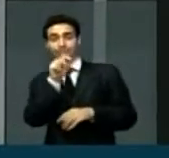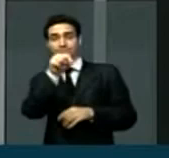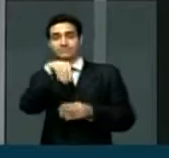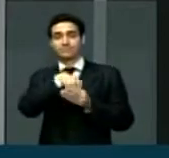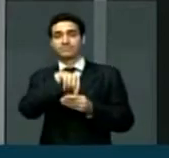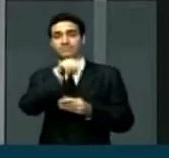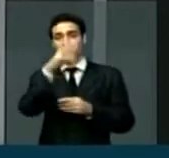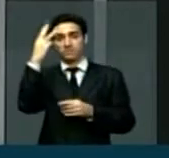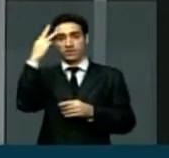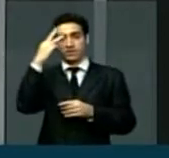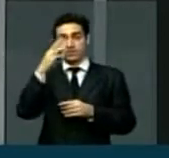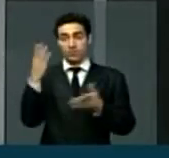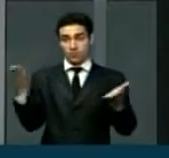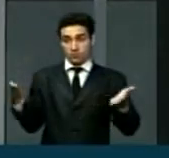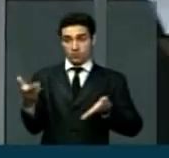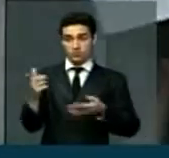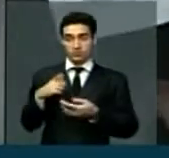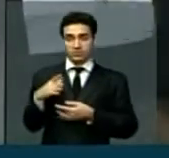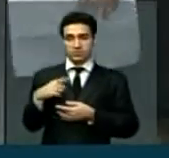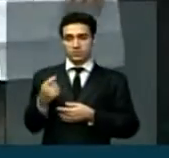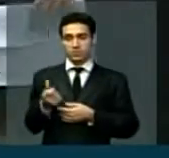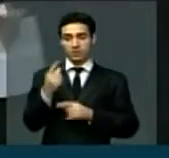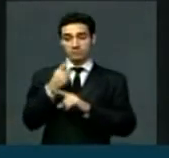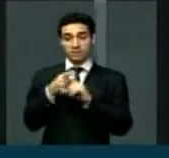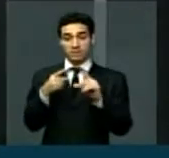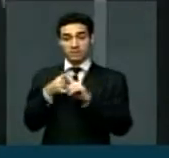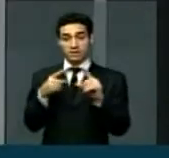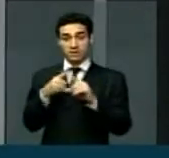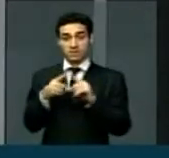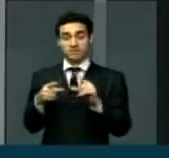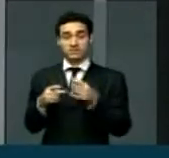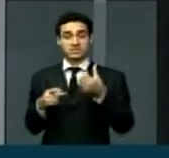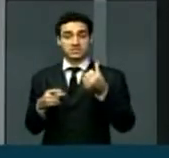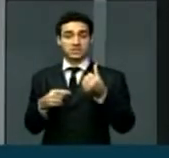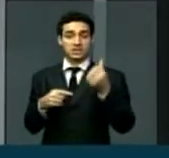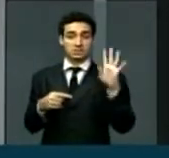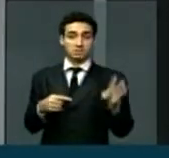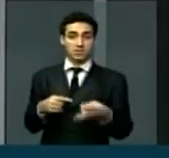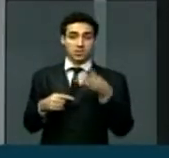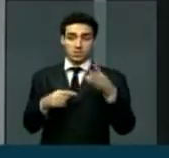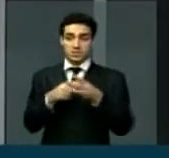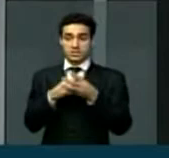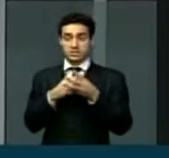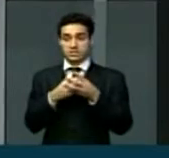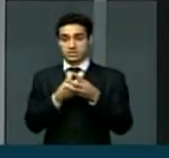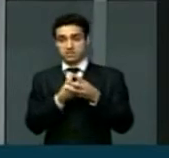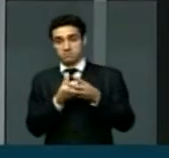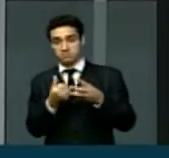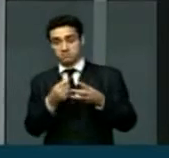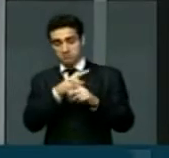Maranhão, atinge hoje quase a metade dos seis milhões e meio de maranhenses,